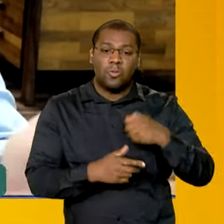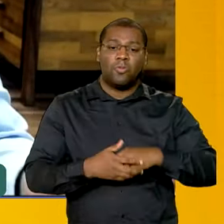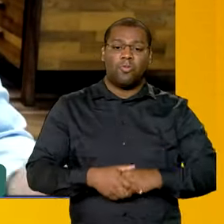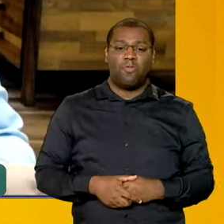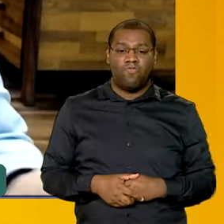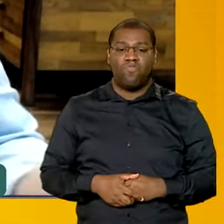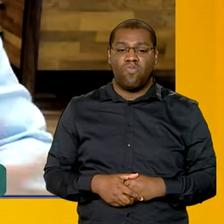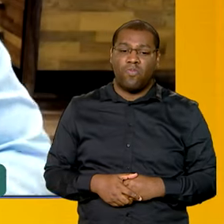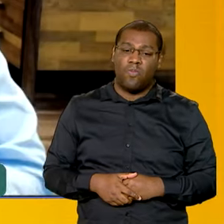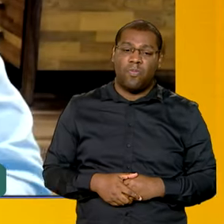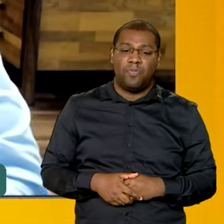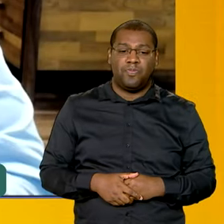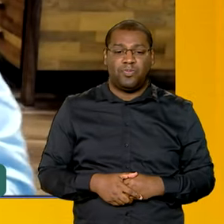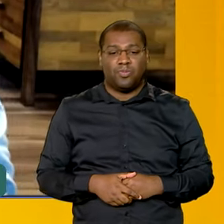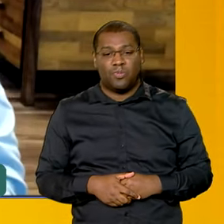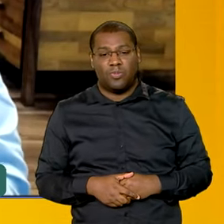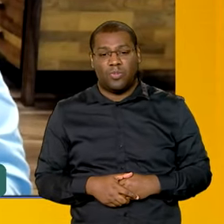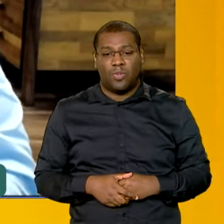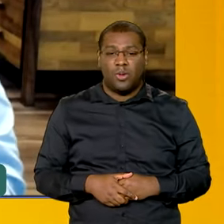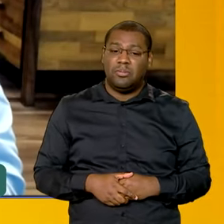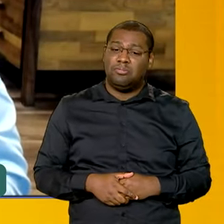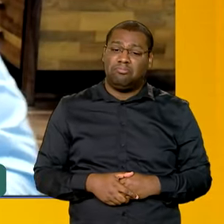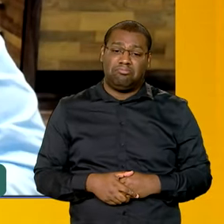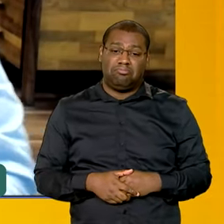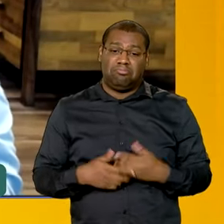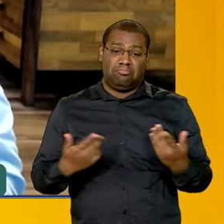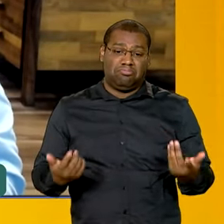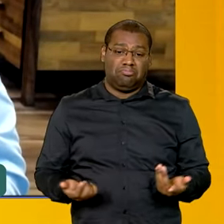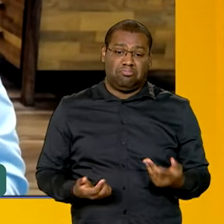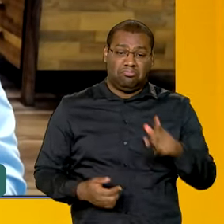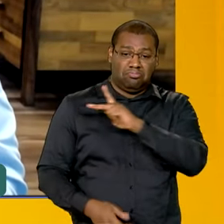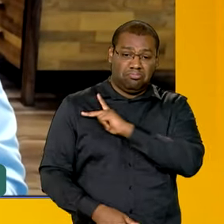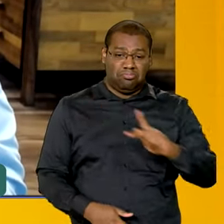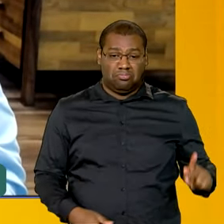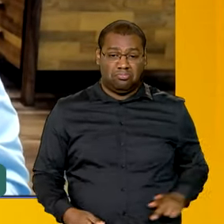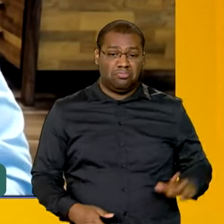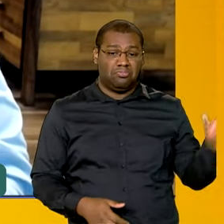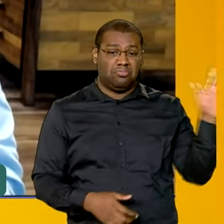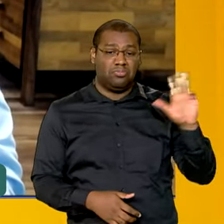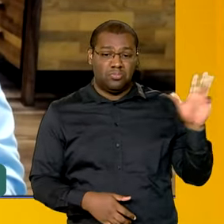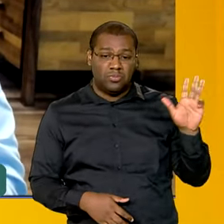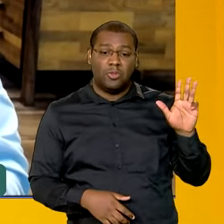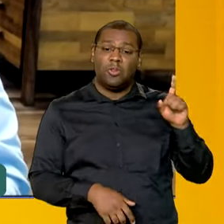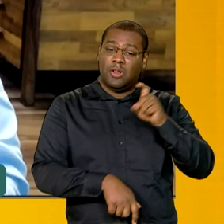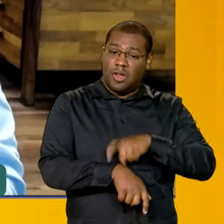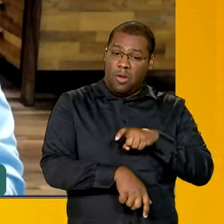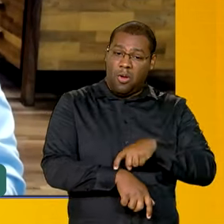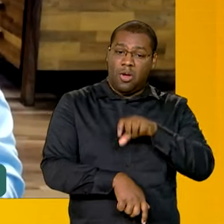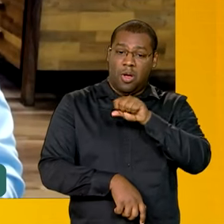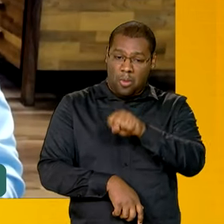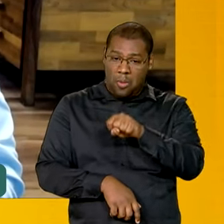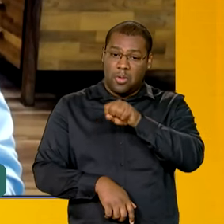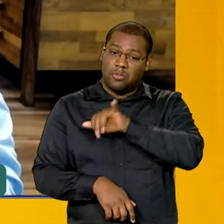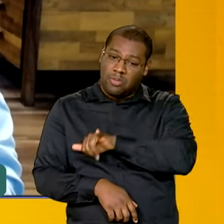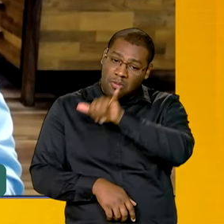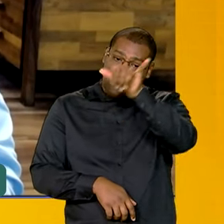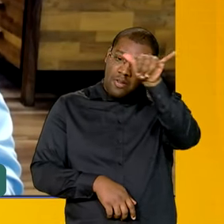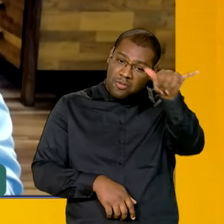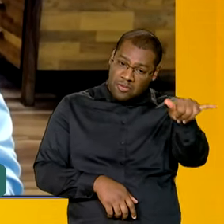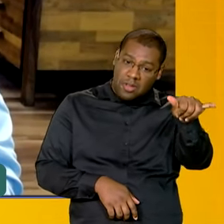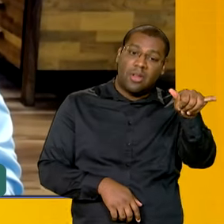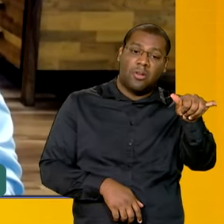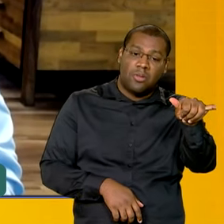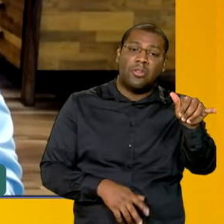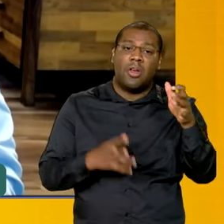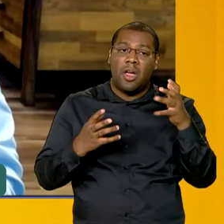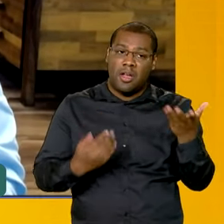aí, daqui, não sei exatamente de que hora que ele partiu, estava previsto partir às oito, de forma que ele vai fazer